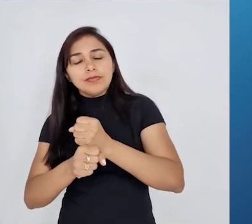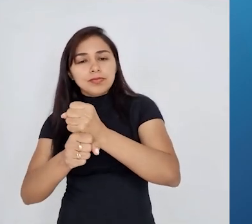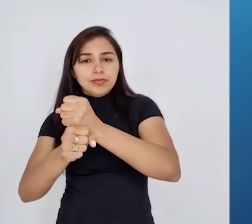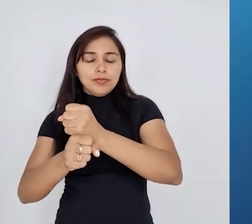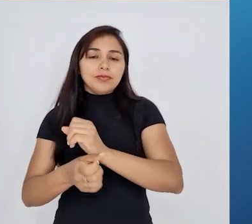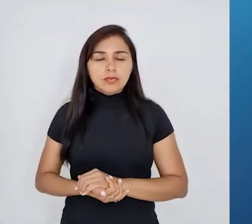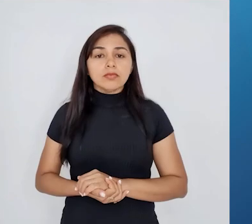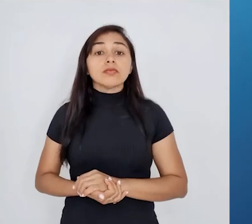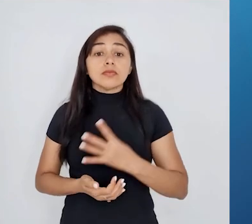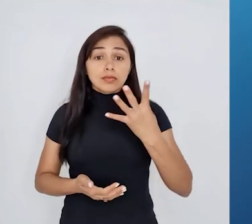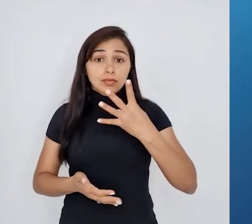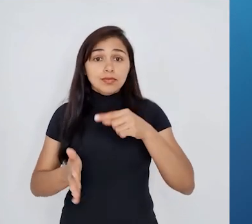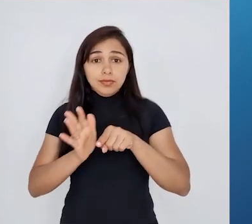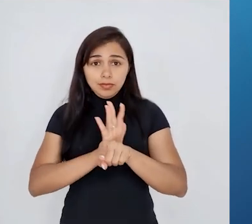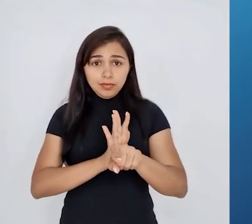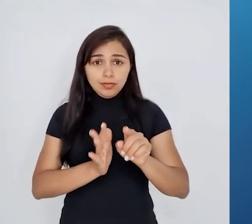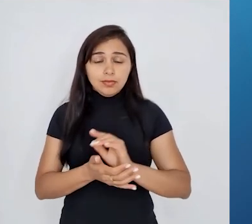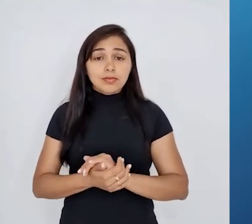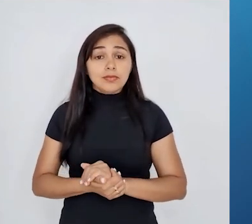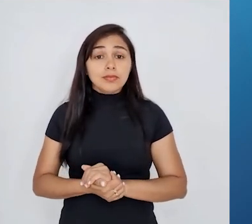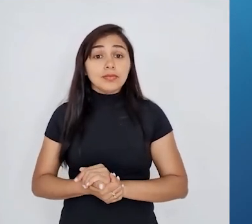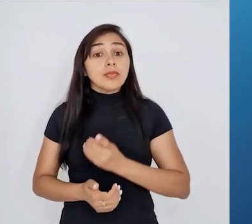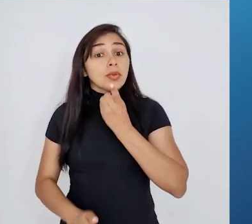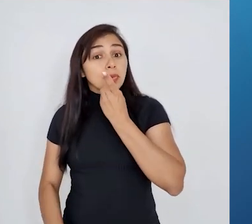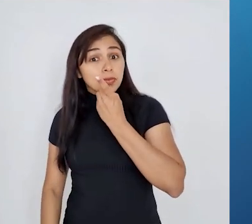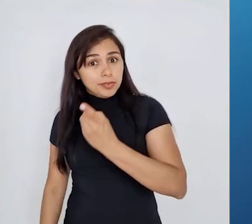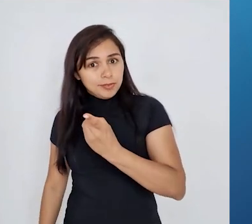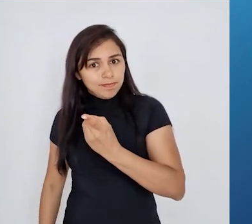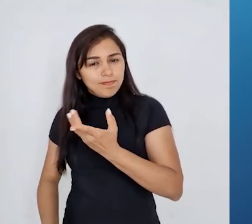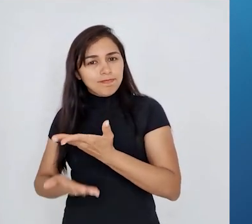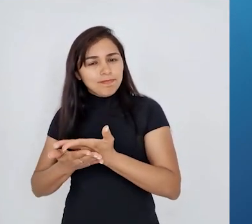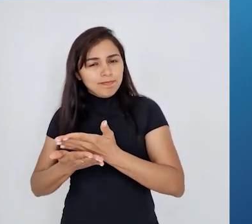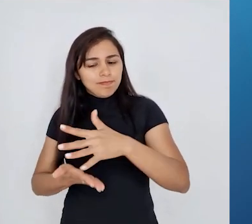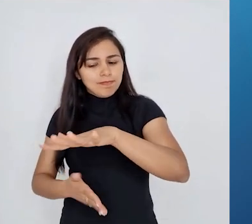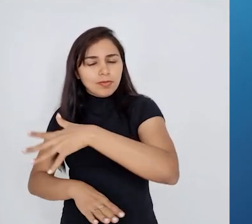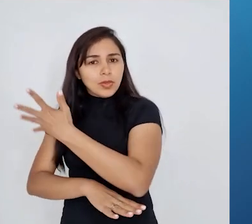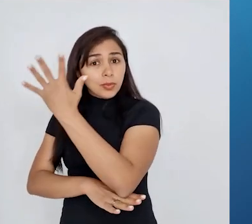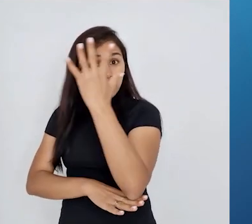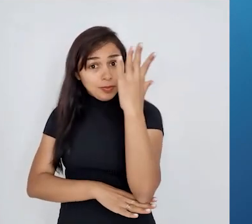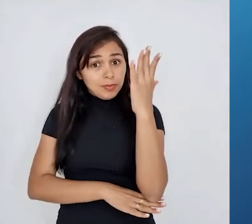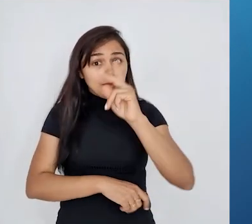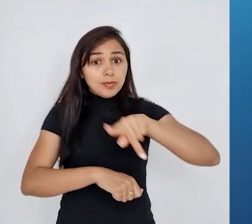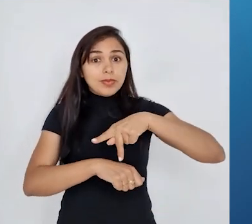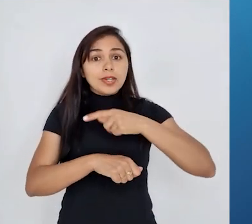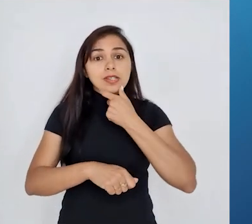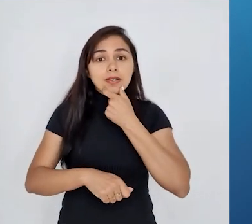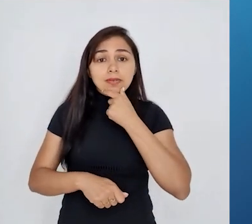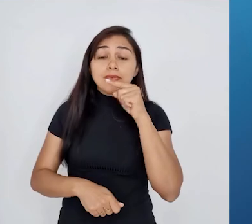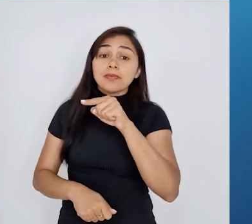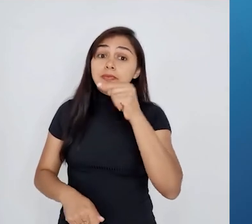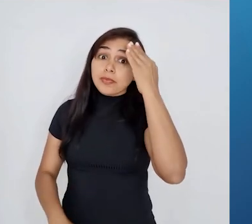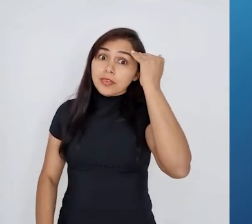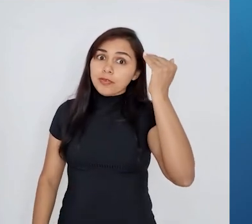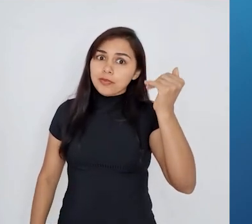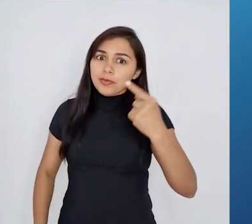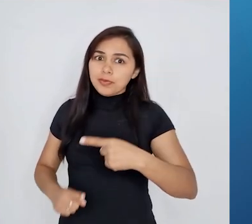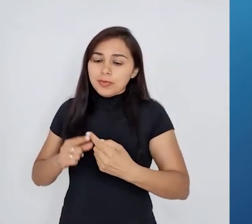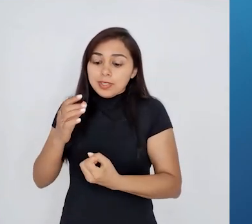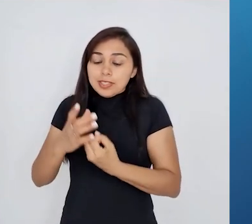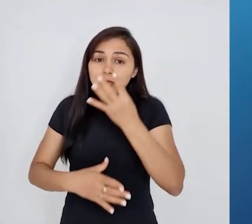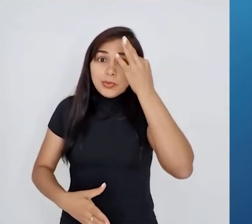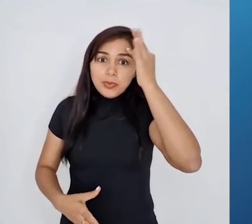Quarta questão. Darwin foi um naturalista britânico, que ficou bastante conhecido por sua teoria evolucionista.